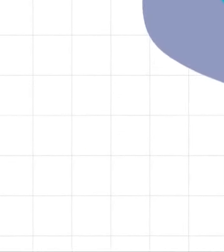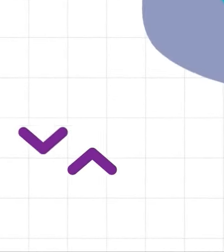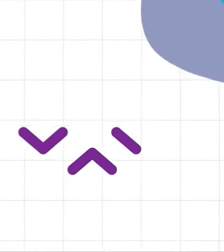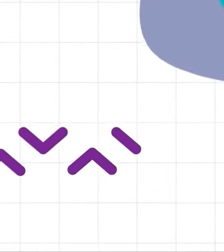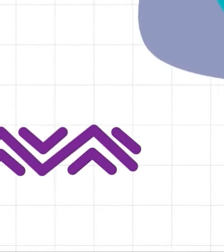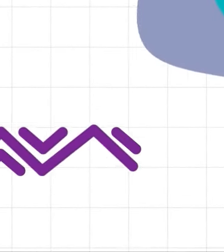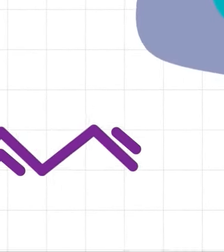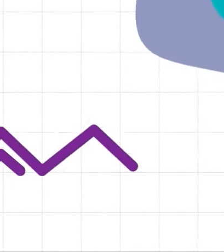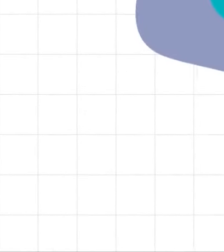Tchau, tchau. Tchau,